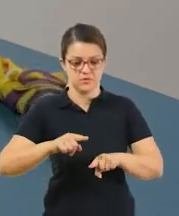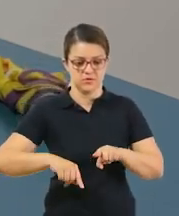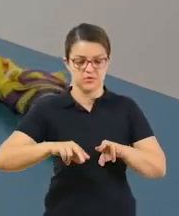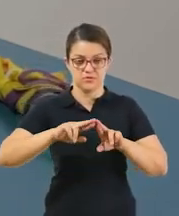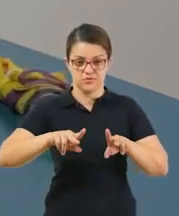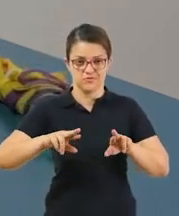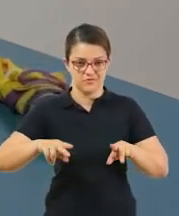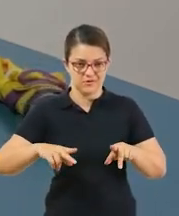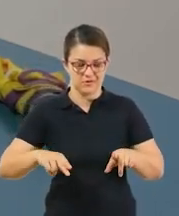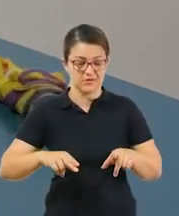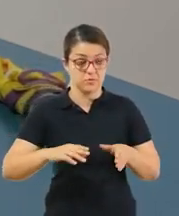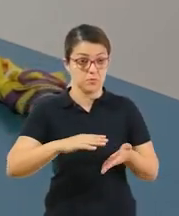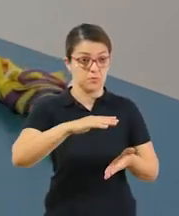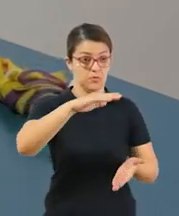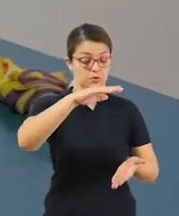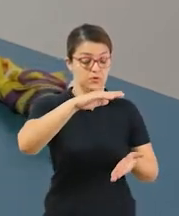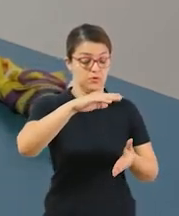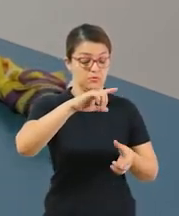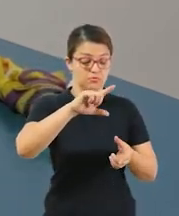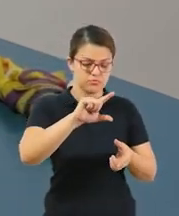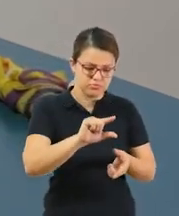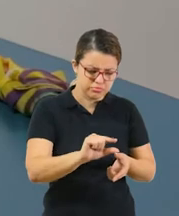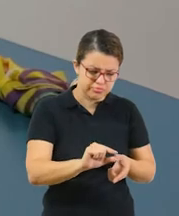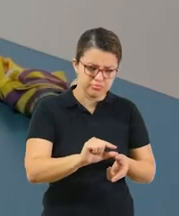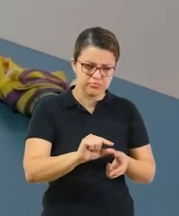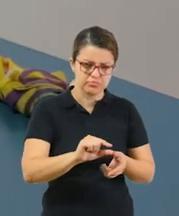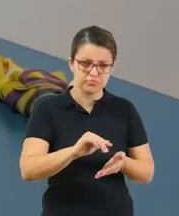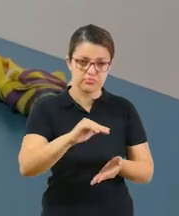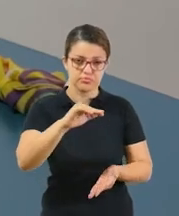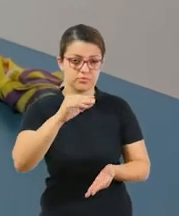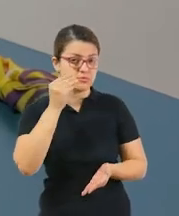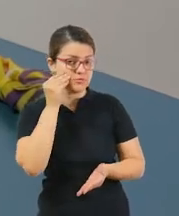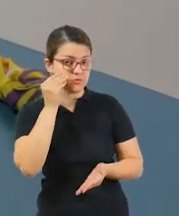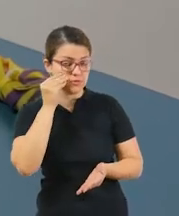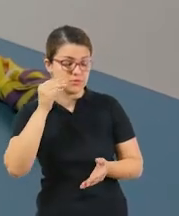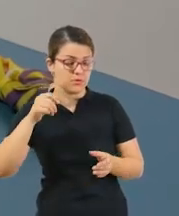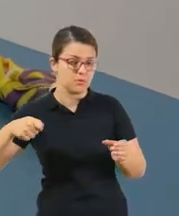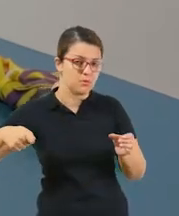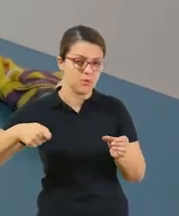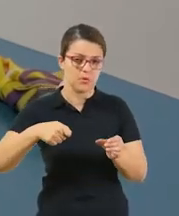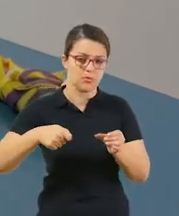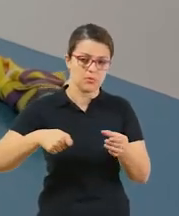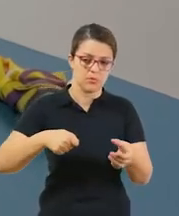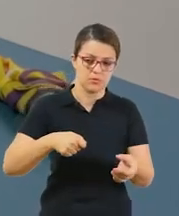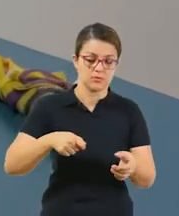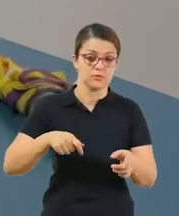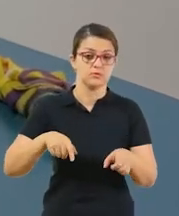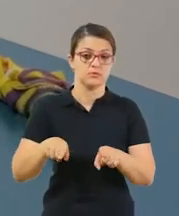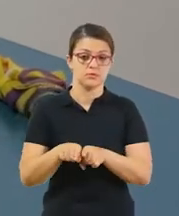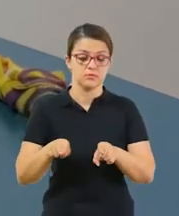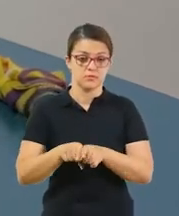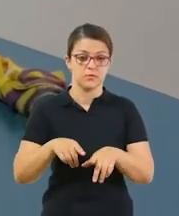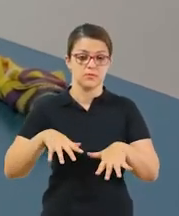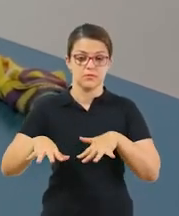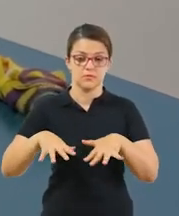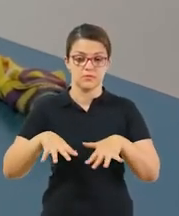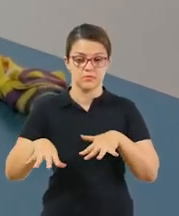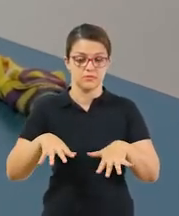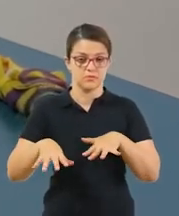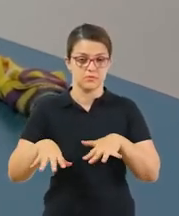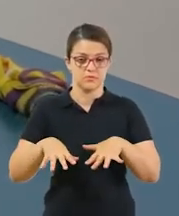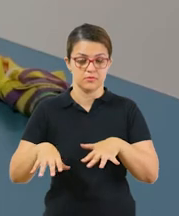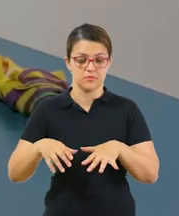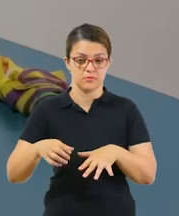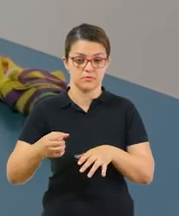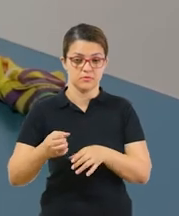objetos diferentes, com tamanhos diferentes, para ele tentar derrubar, ok? E auxilia ele também na movimentação, né?